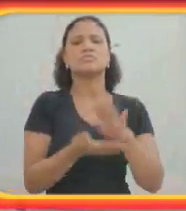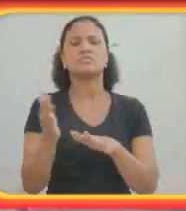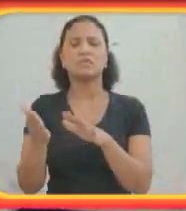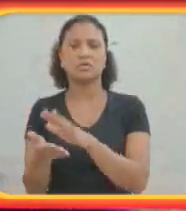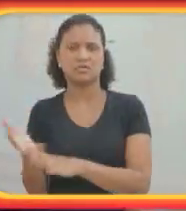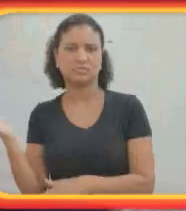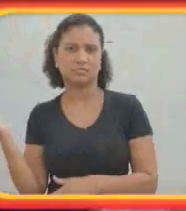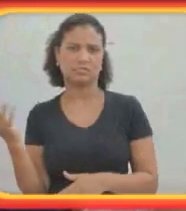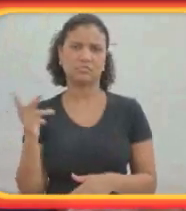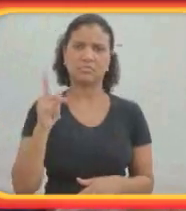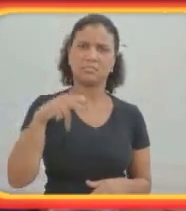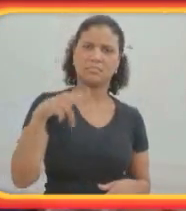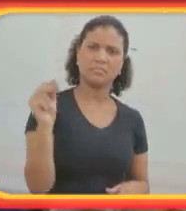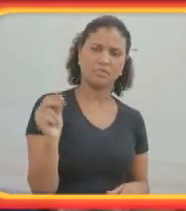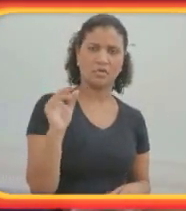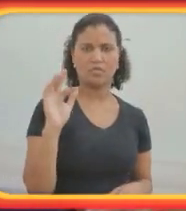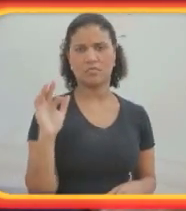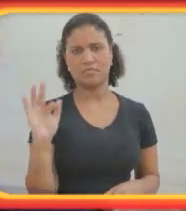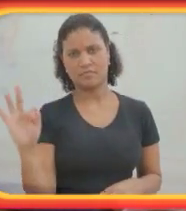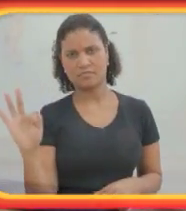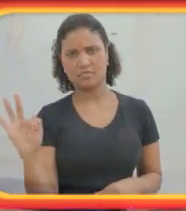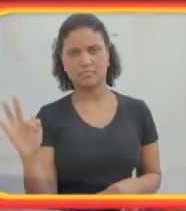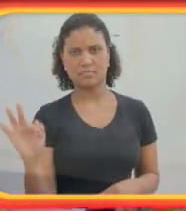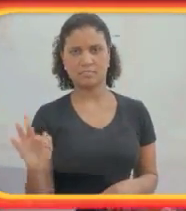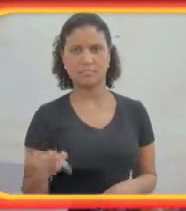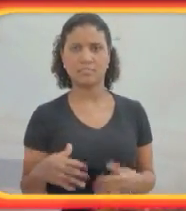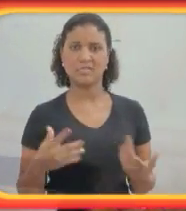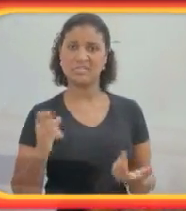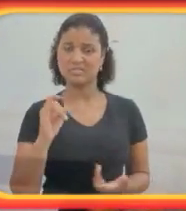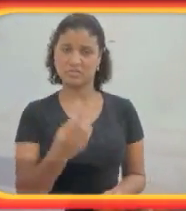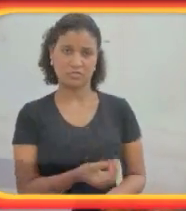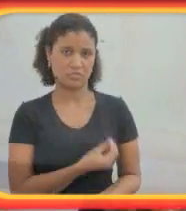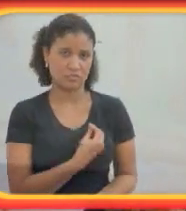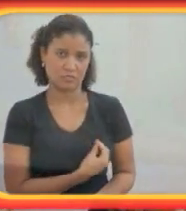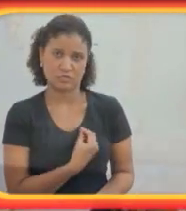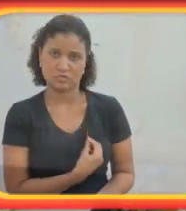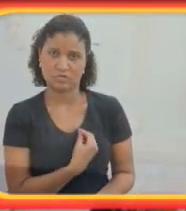F não funcionar mais, eu tenho um problema sério. Eu fico bloqueado.